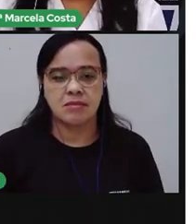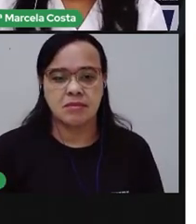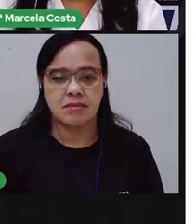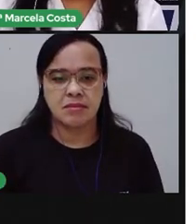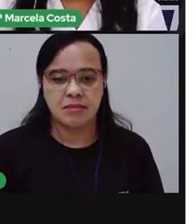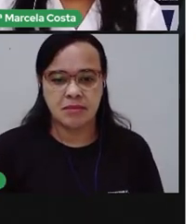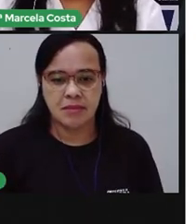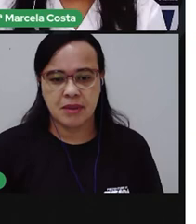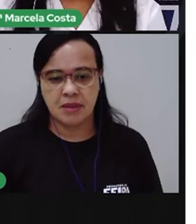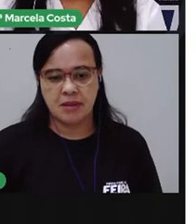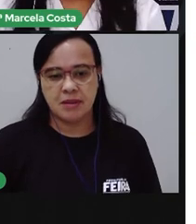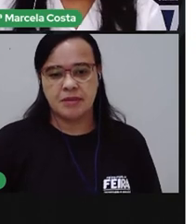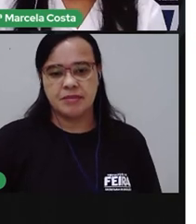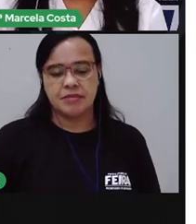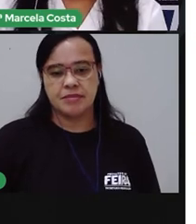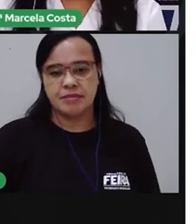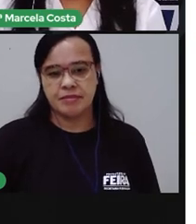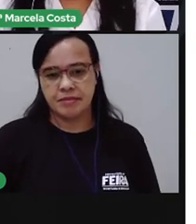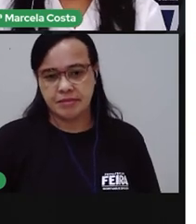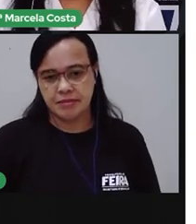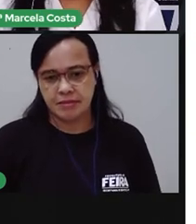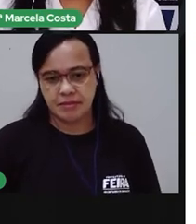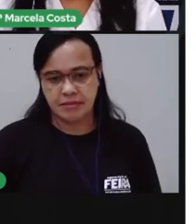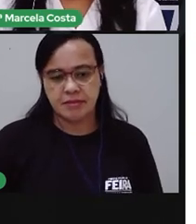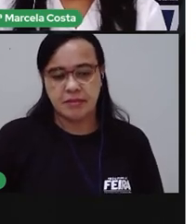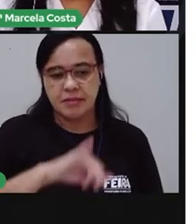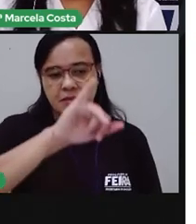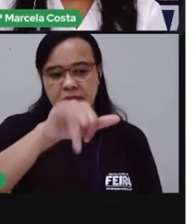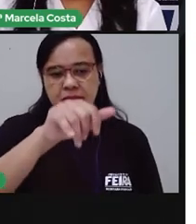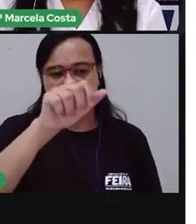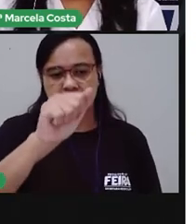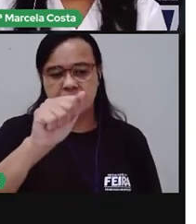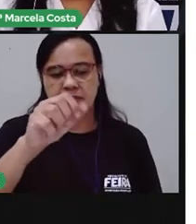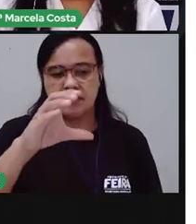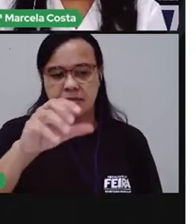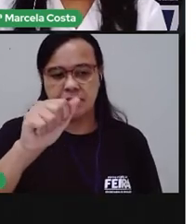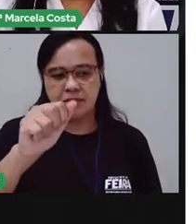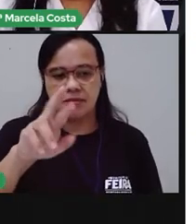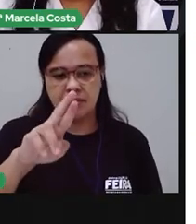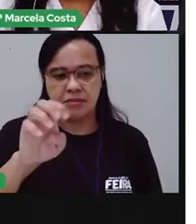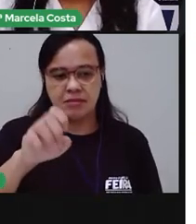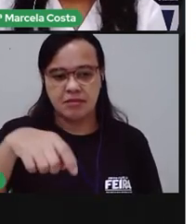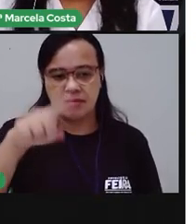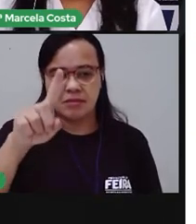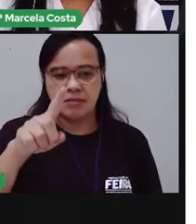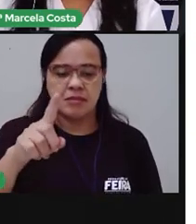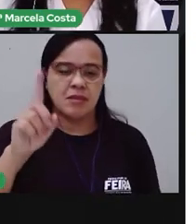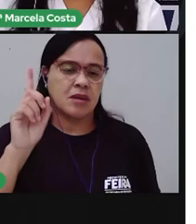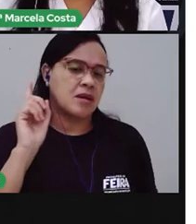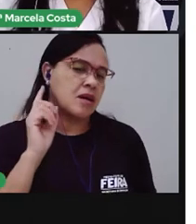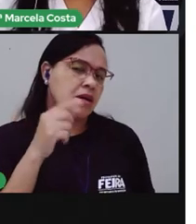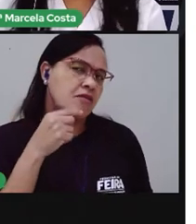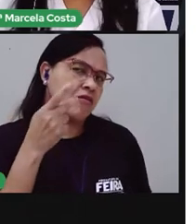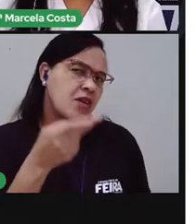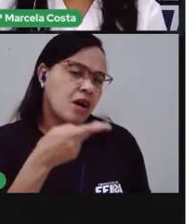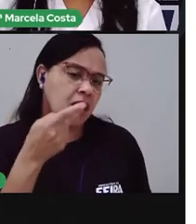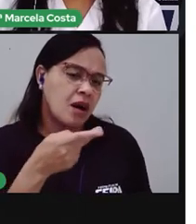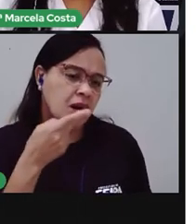temos algumas palavrinhas aqui Jacaré Quantas vezes você abriu a boca?